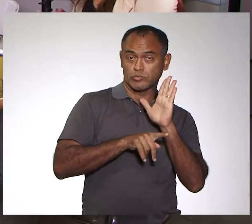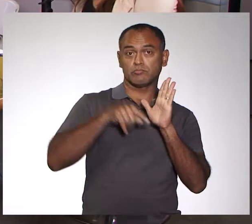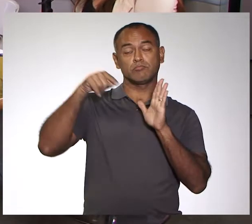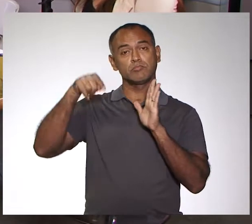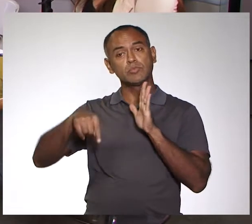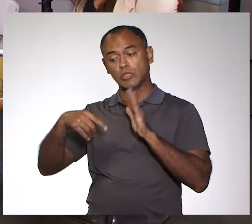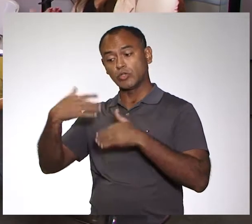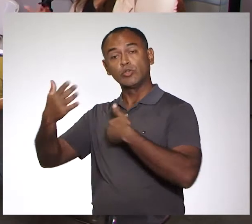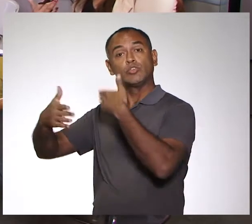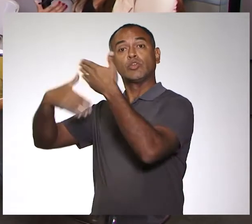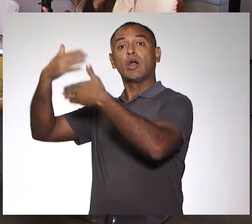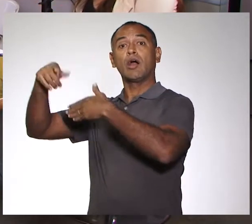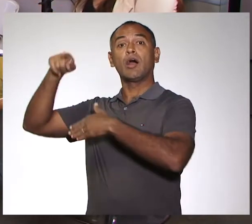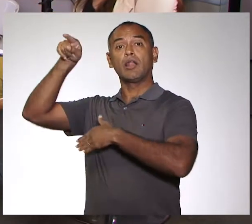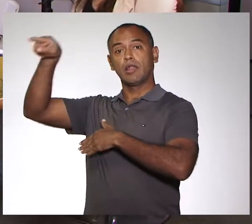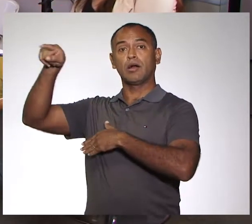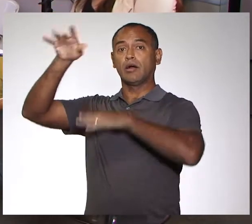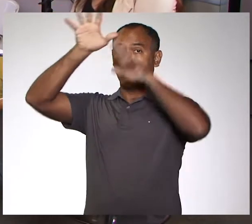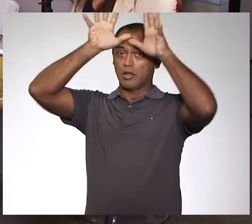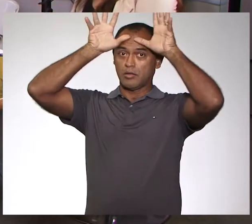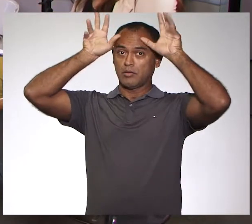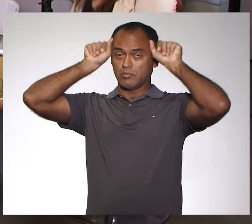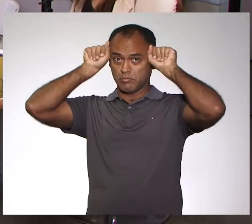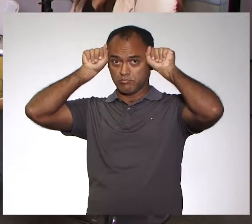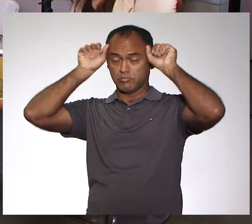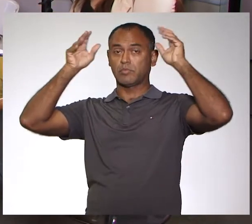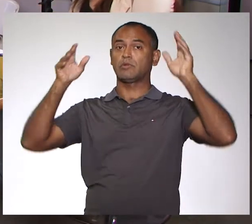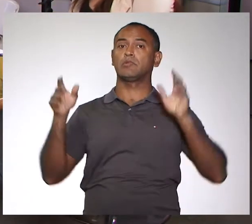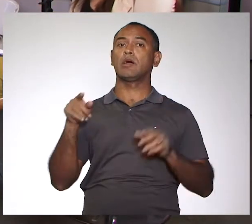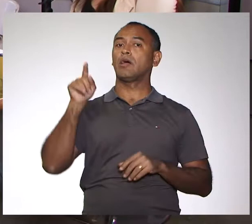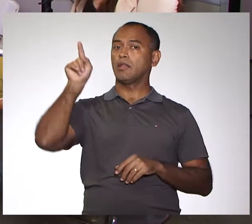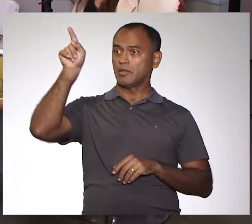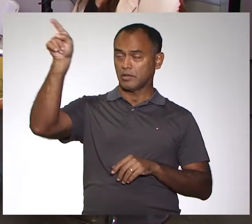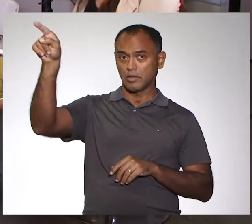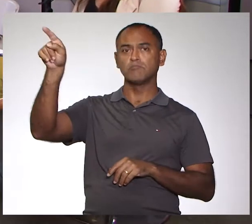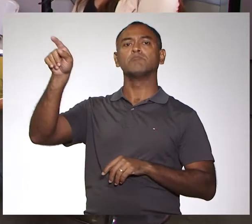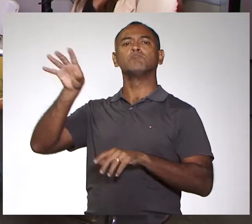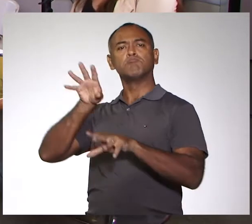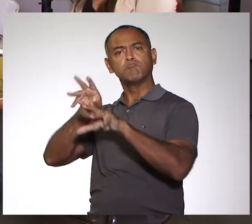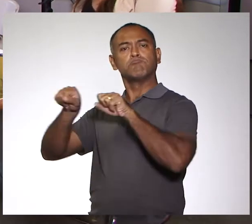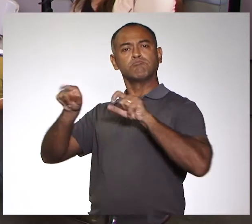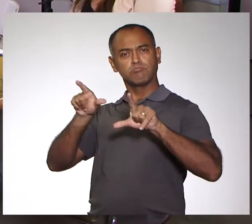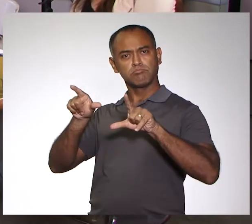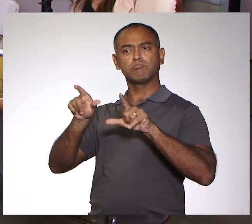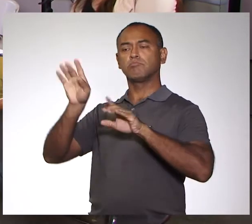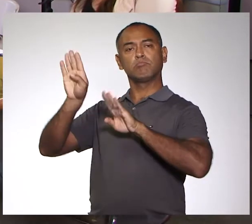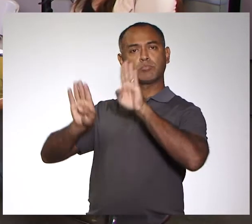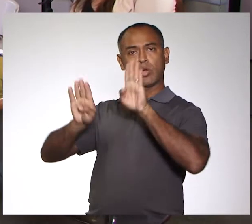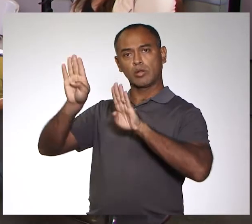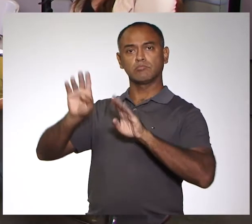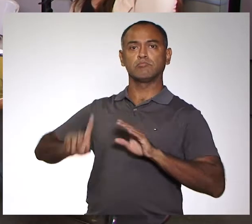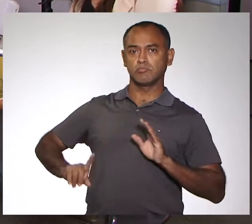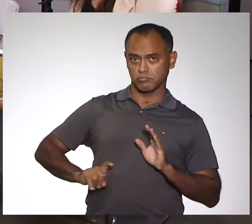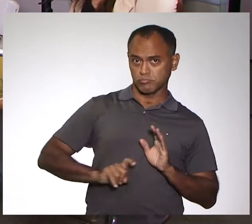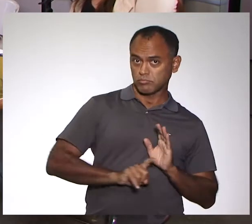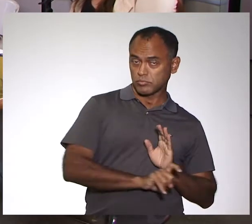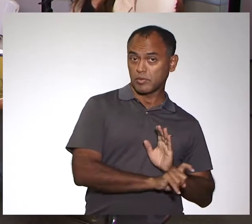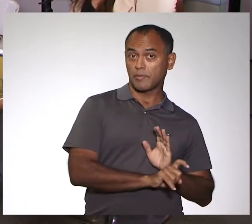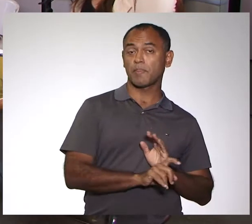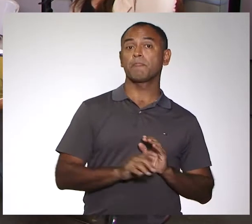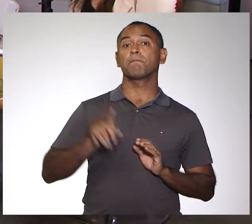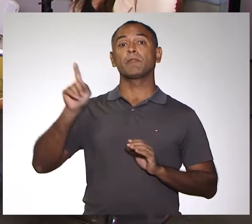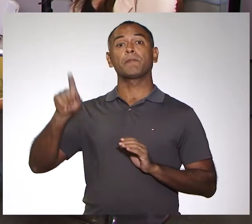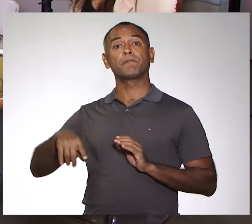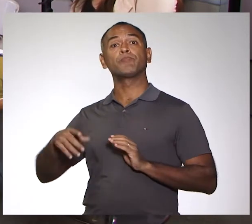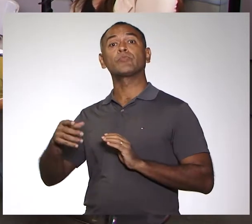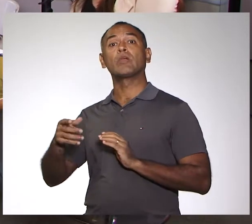que ela estava desenvolvendo no Acre. Lá também foram formados profissionais em biologia parasitária. Então, ela